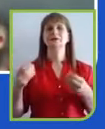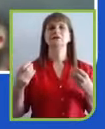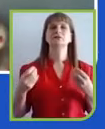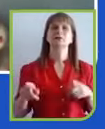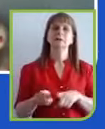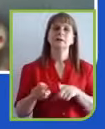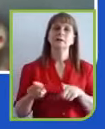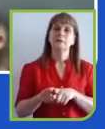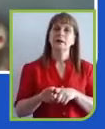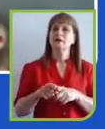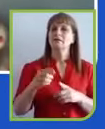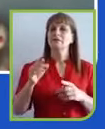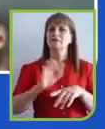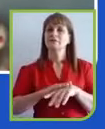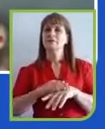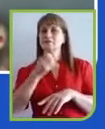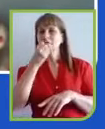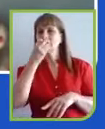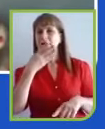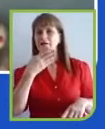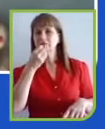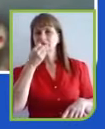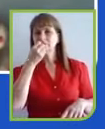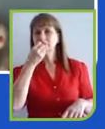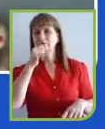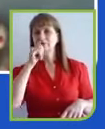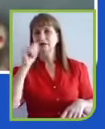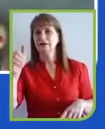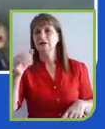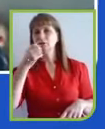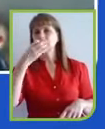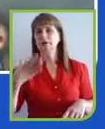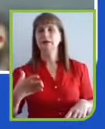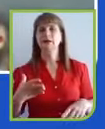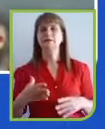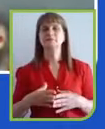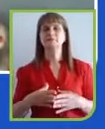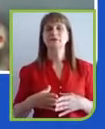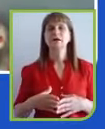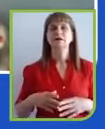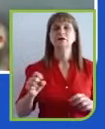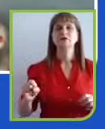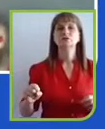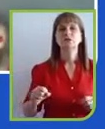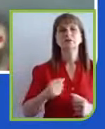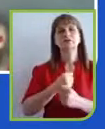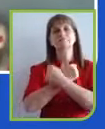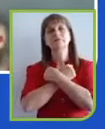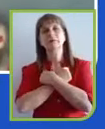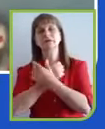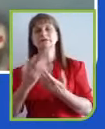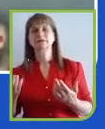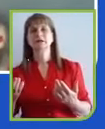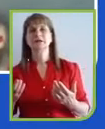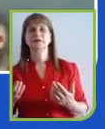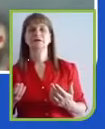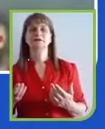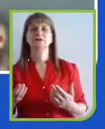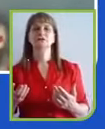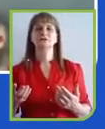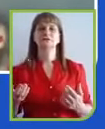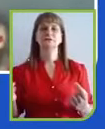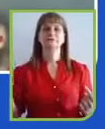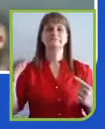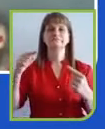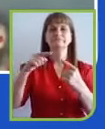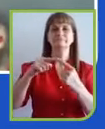Global, ao trabalho que o Pacto tem feito, de abraçar um trabalho como esse. Então, em meu nome, em